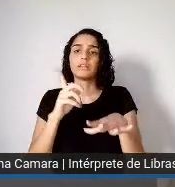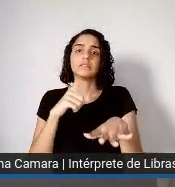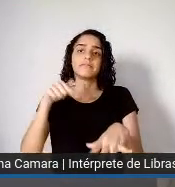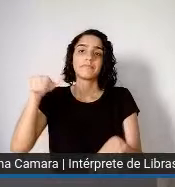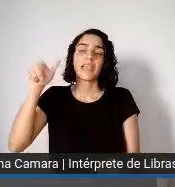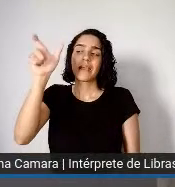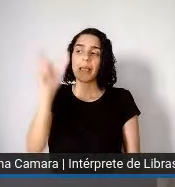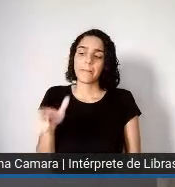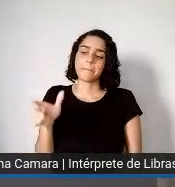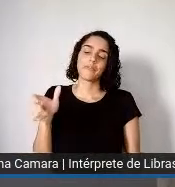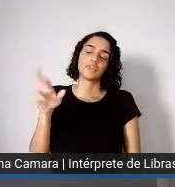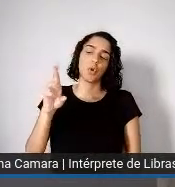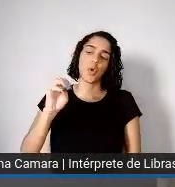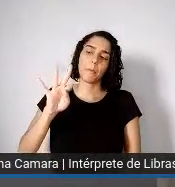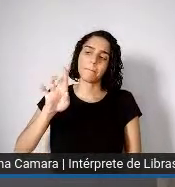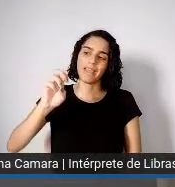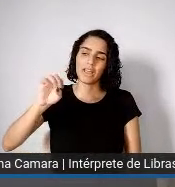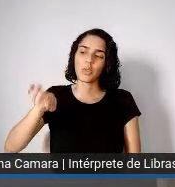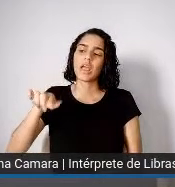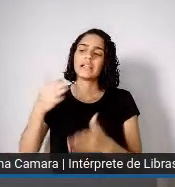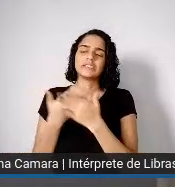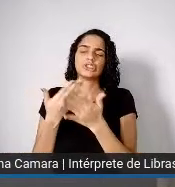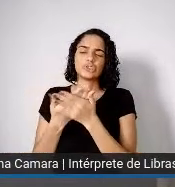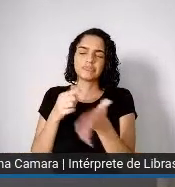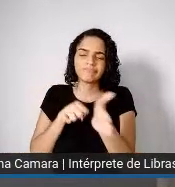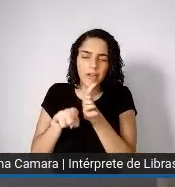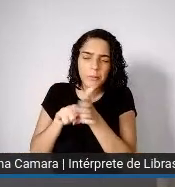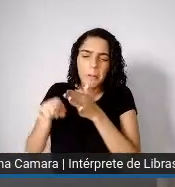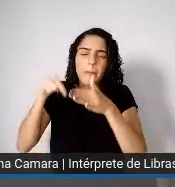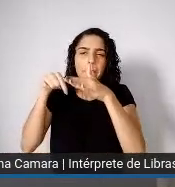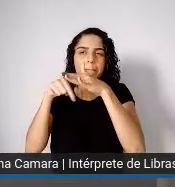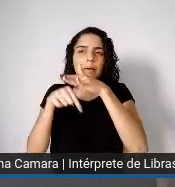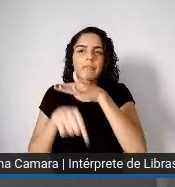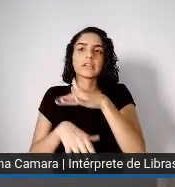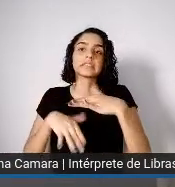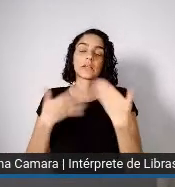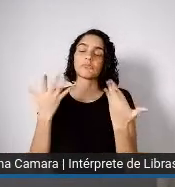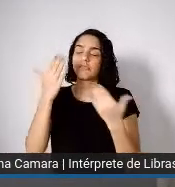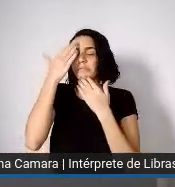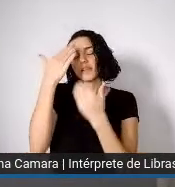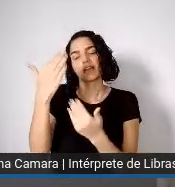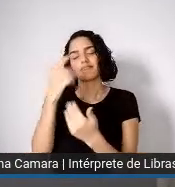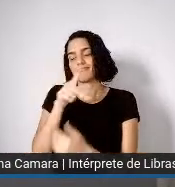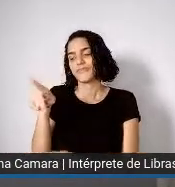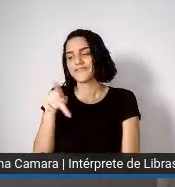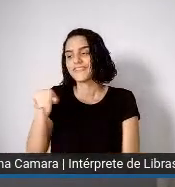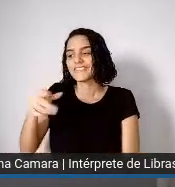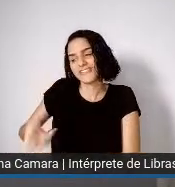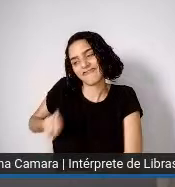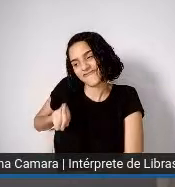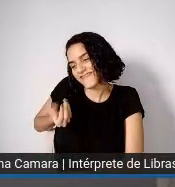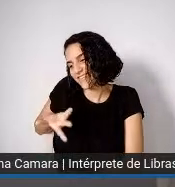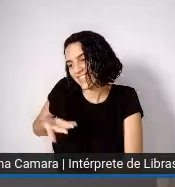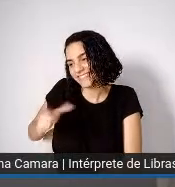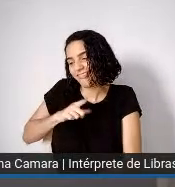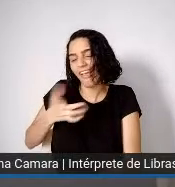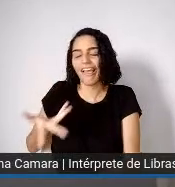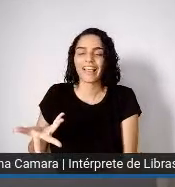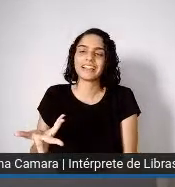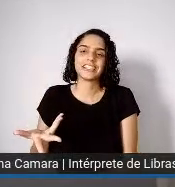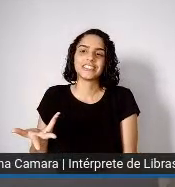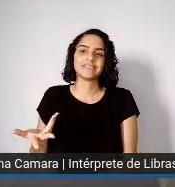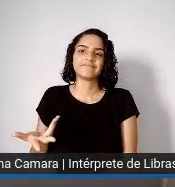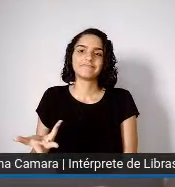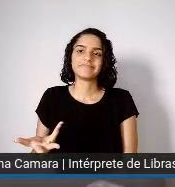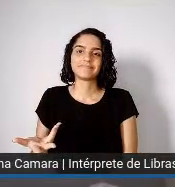estudar, a se aprofundar, enfim, então, muito obrigada pela sua existência, Roberto Medronho, e